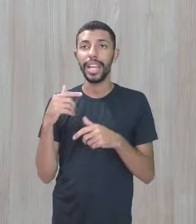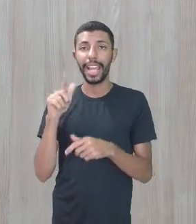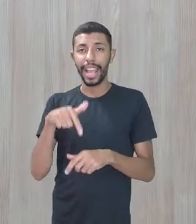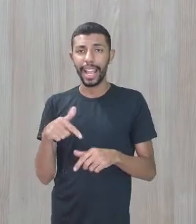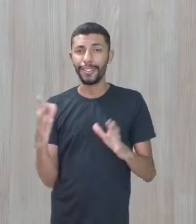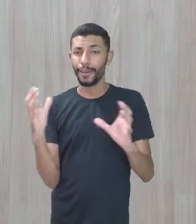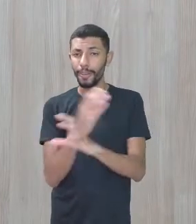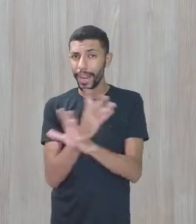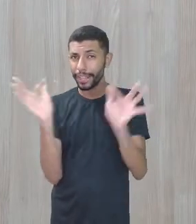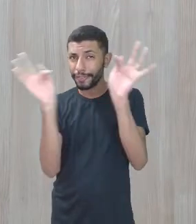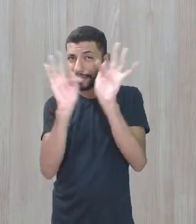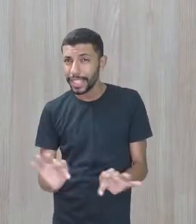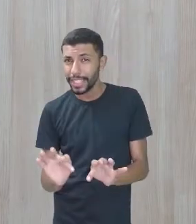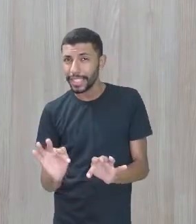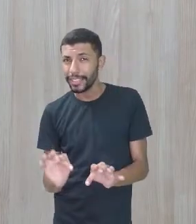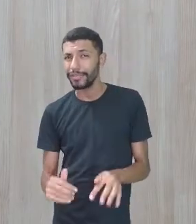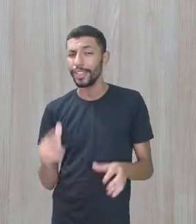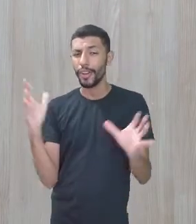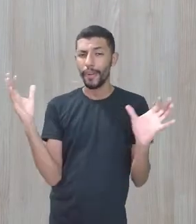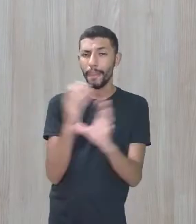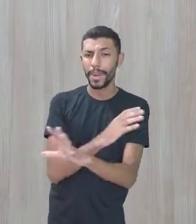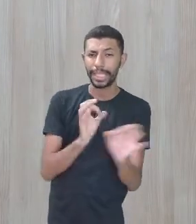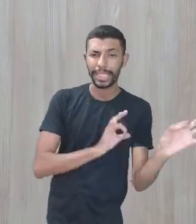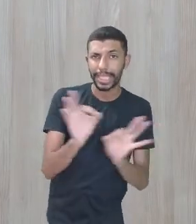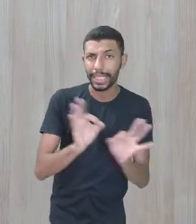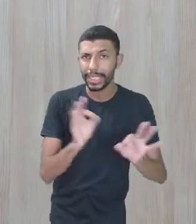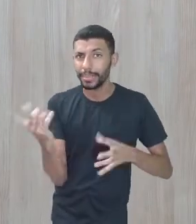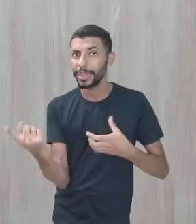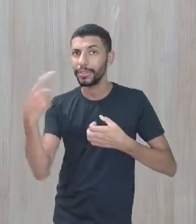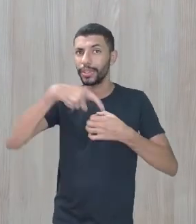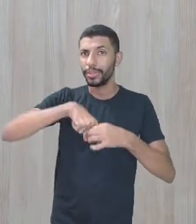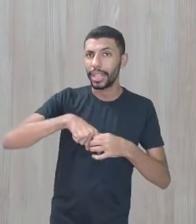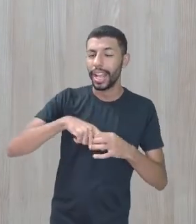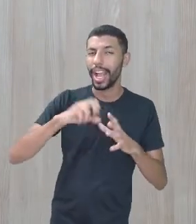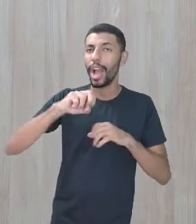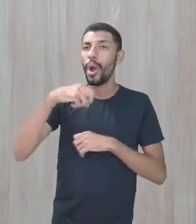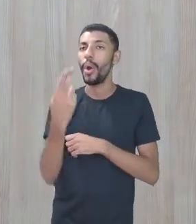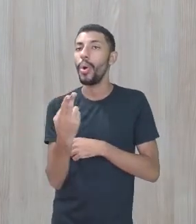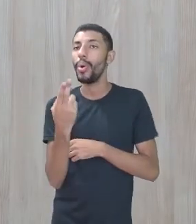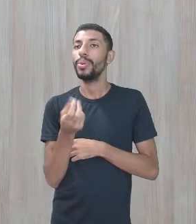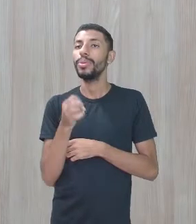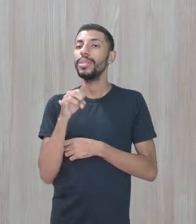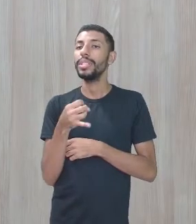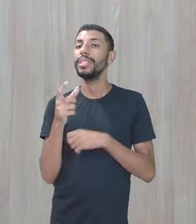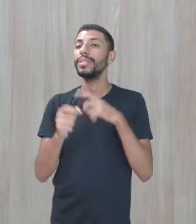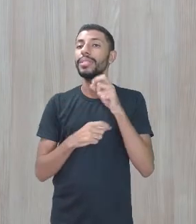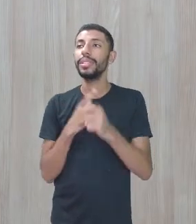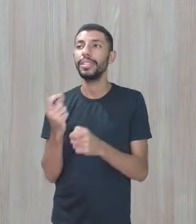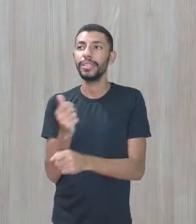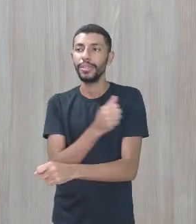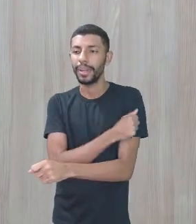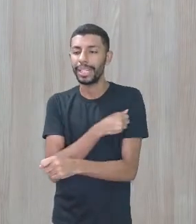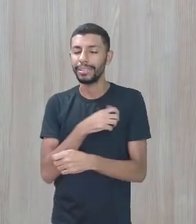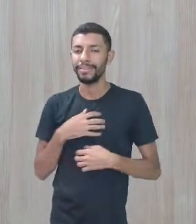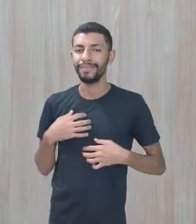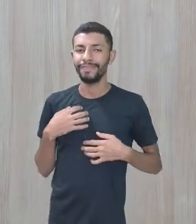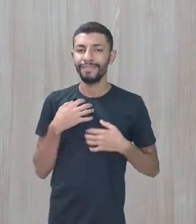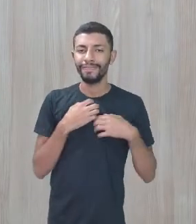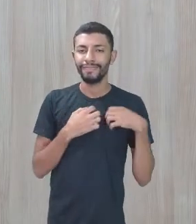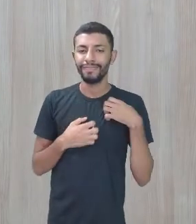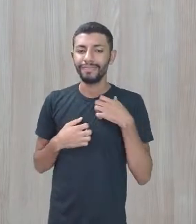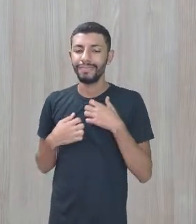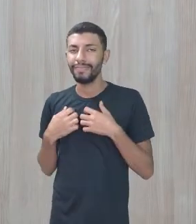feliz? Totalmente preparado para esse recomeço? Ou se ele está meio que mexido